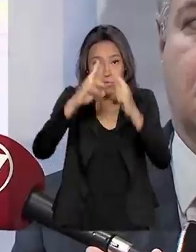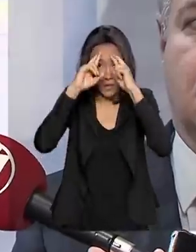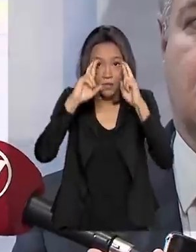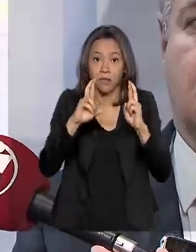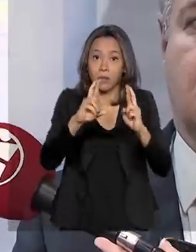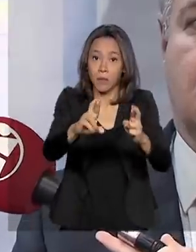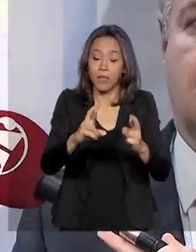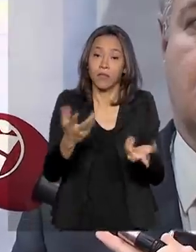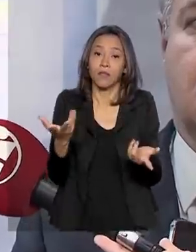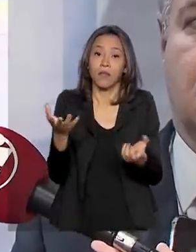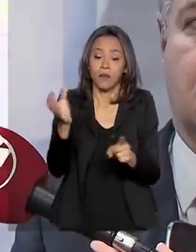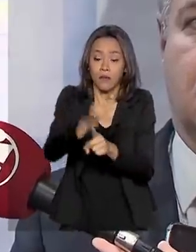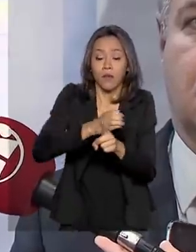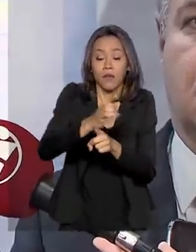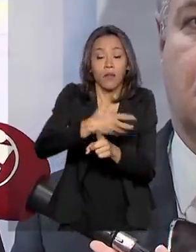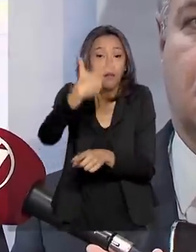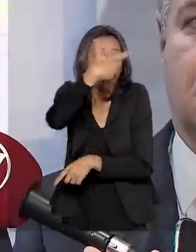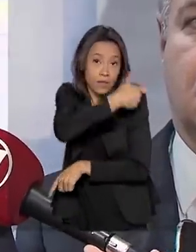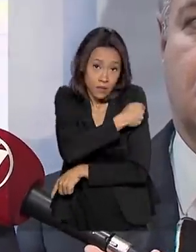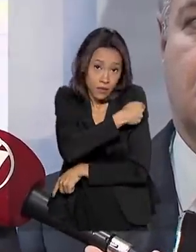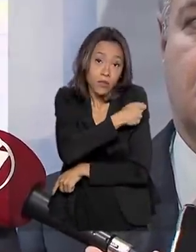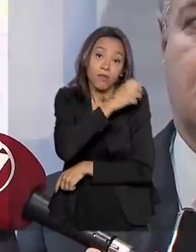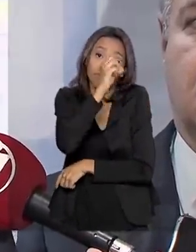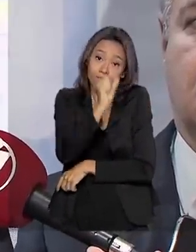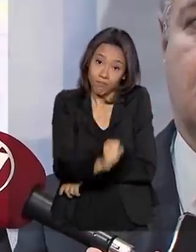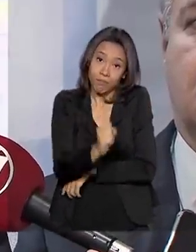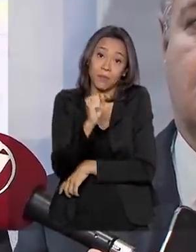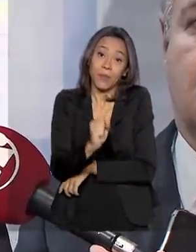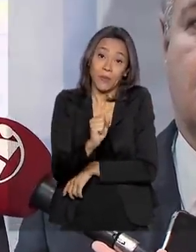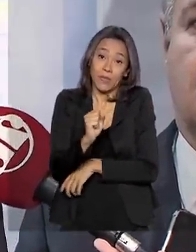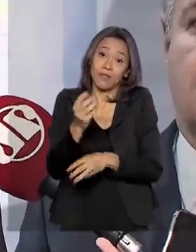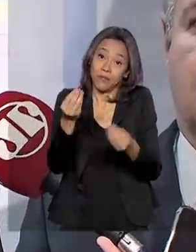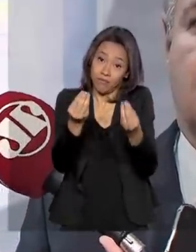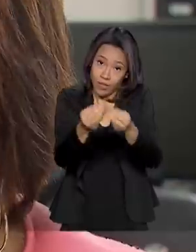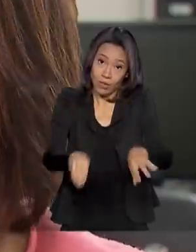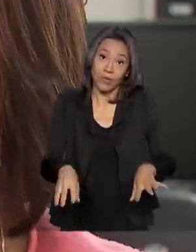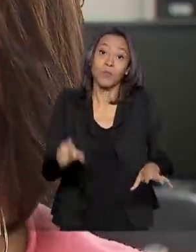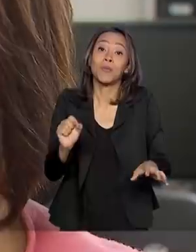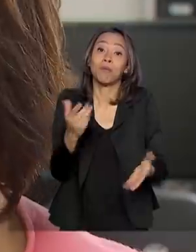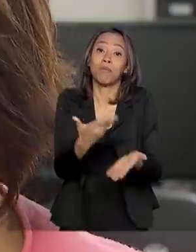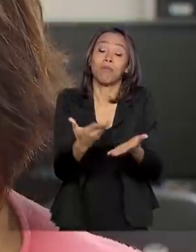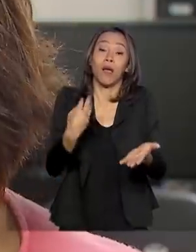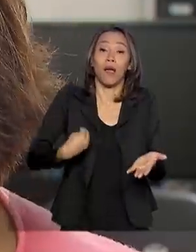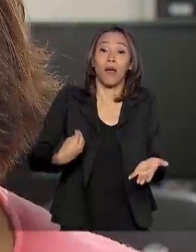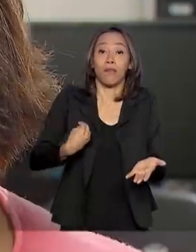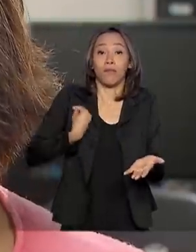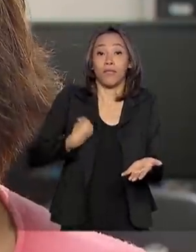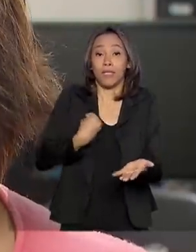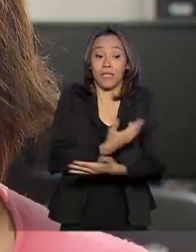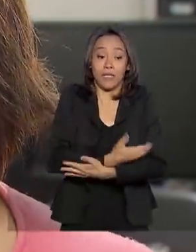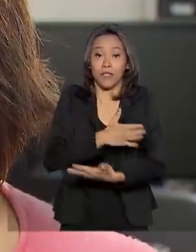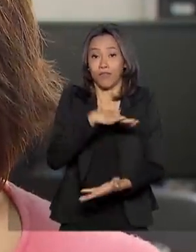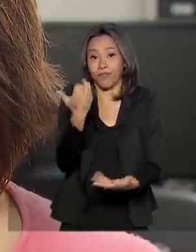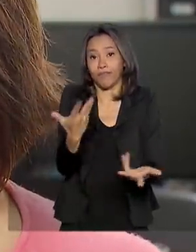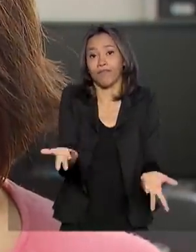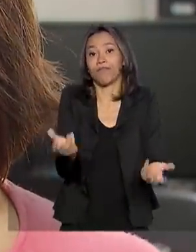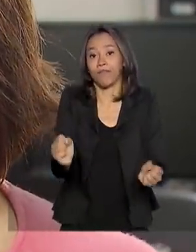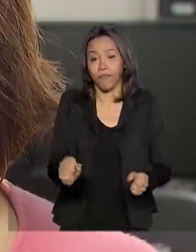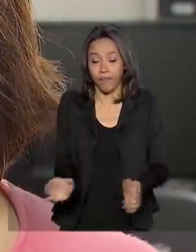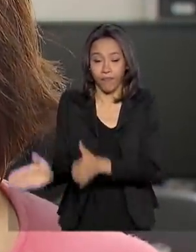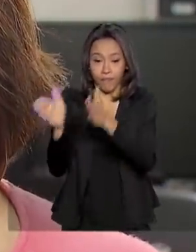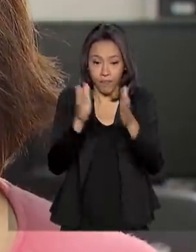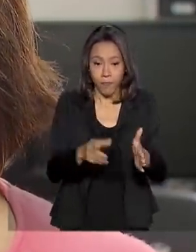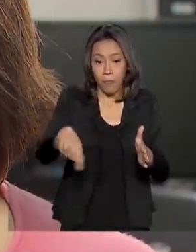uma caderneta de vacinação, o preço pode ser a vida dessa criança. Alerta reforçado pelos profissionais de